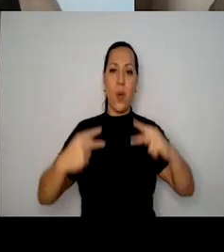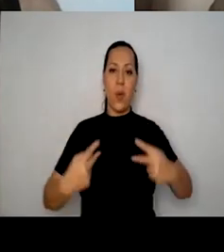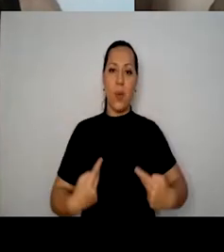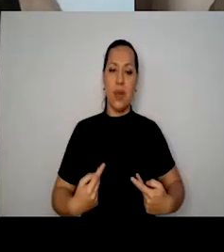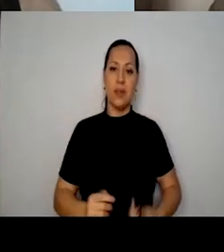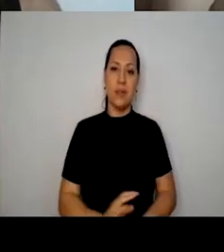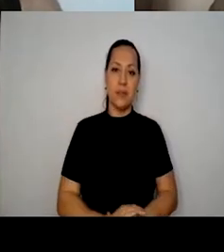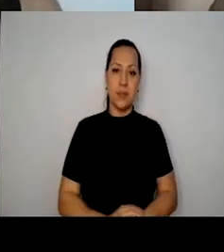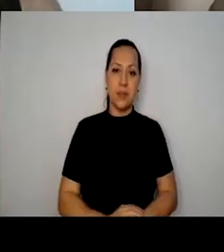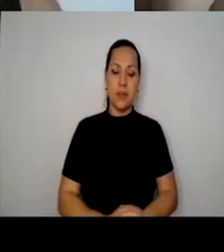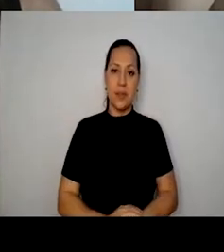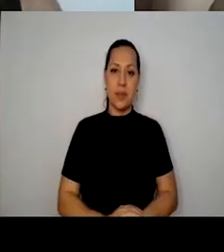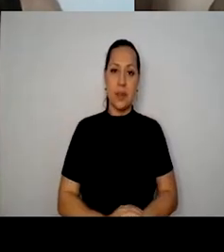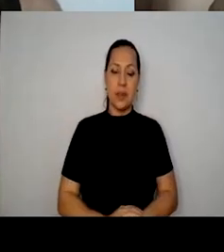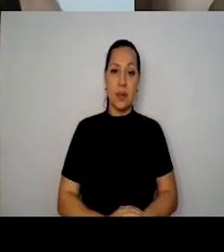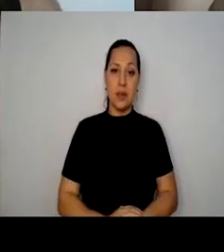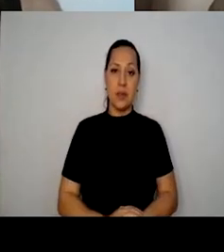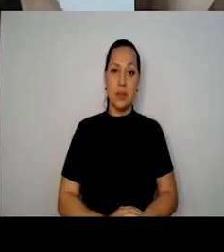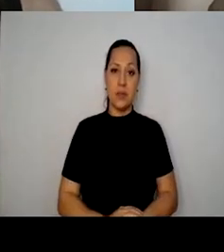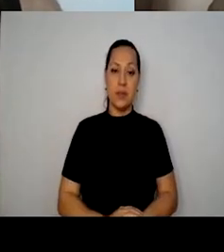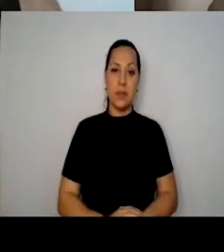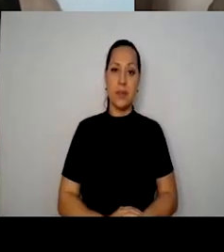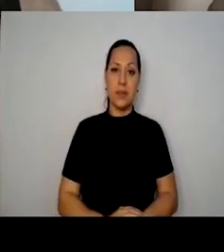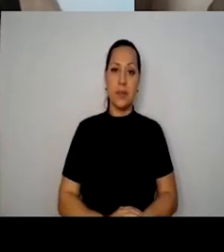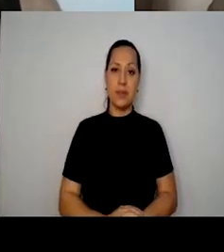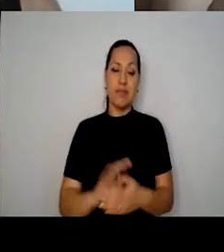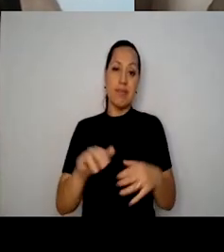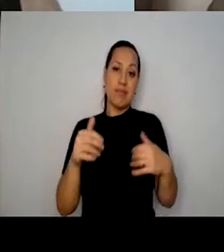humano. Então,